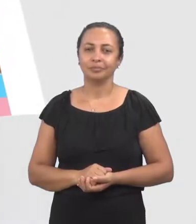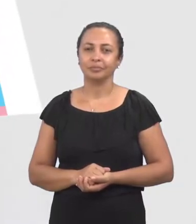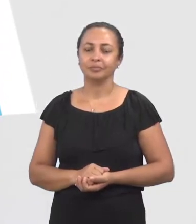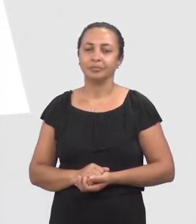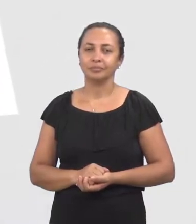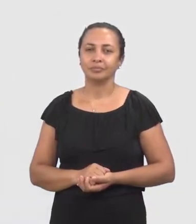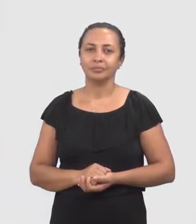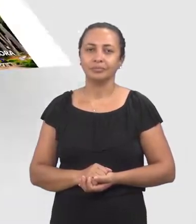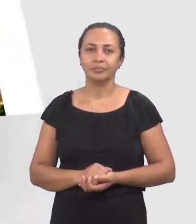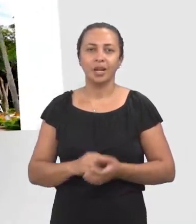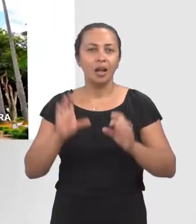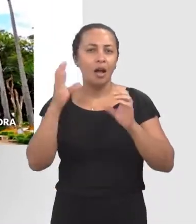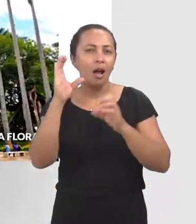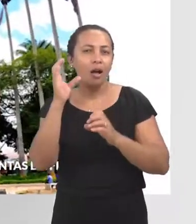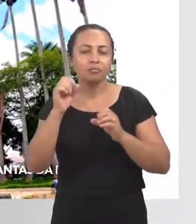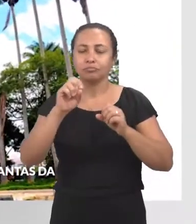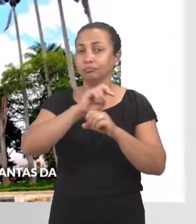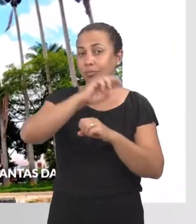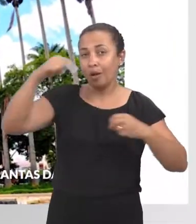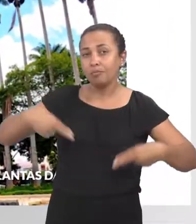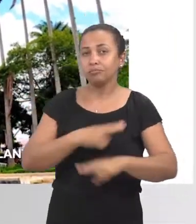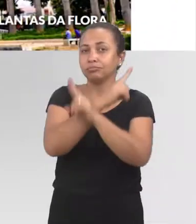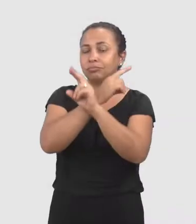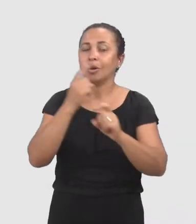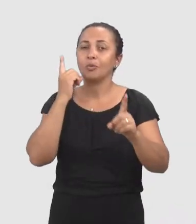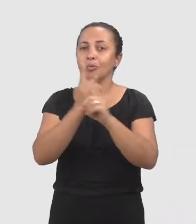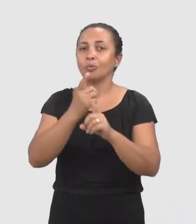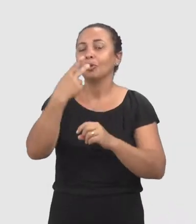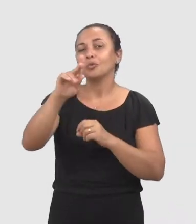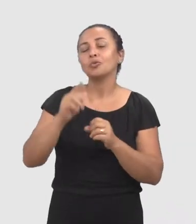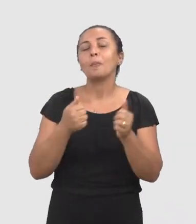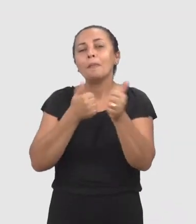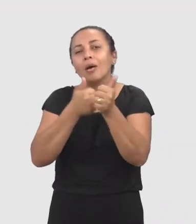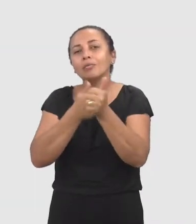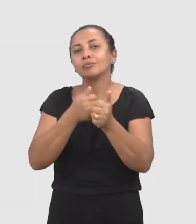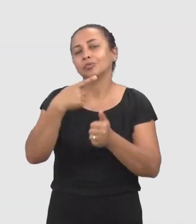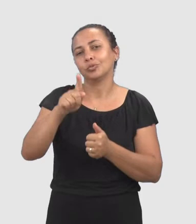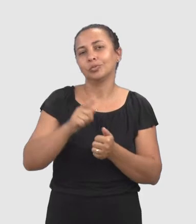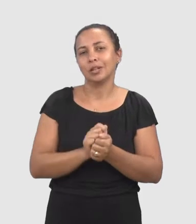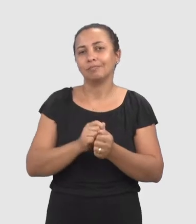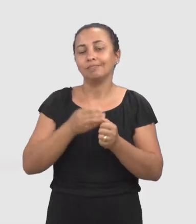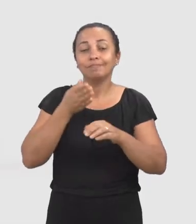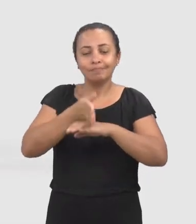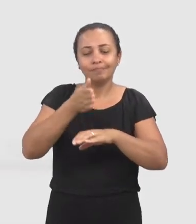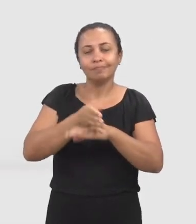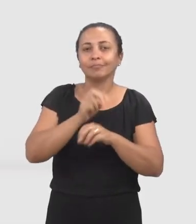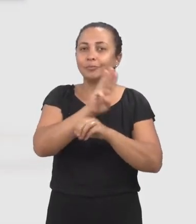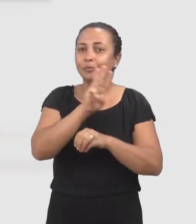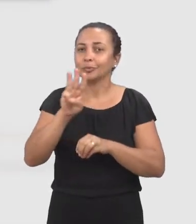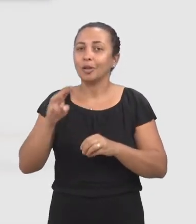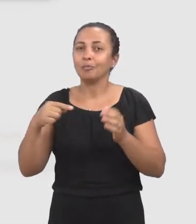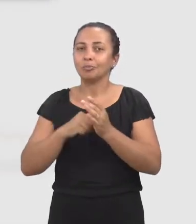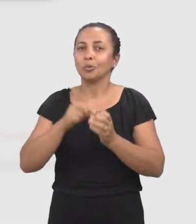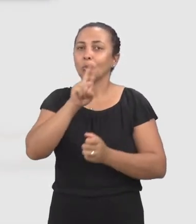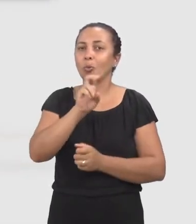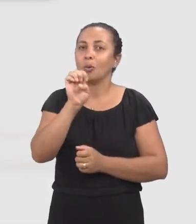A ciência da UESB é um alcance das suas mãos. Acesse www